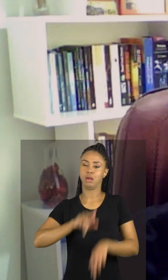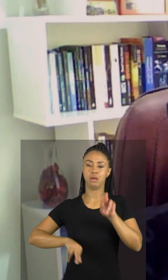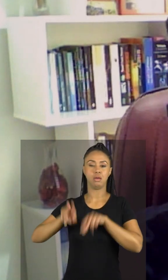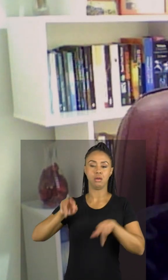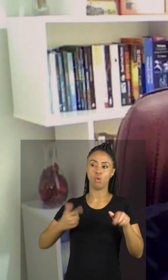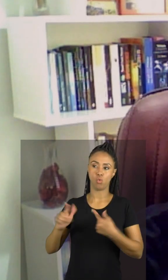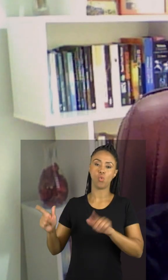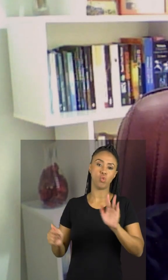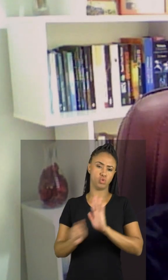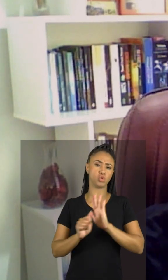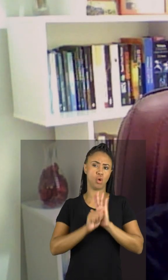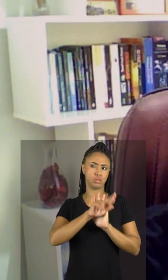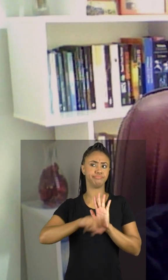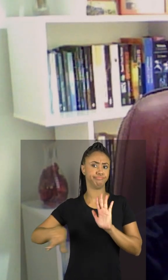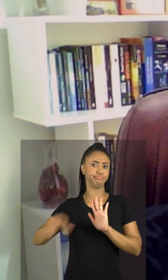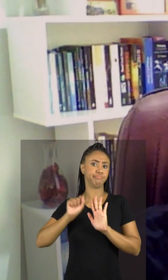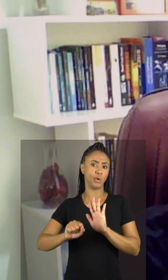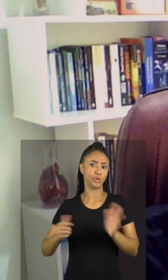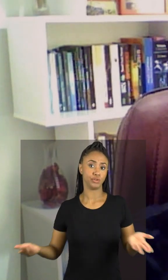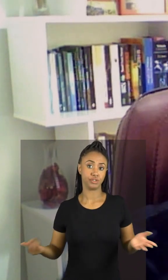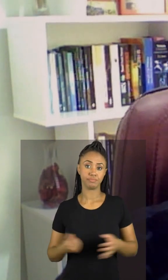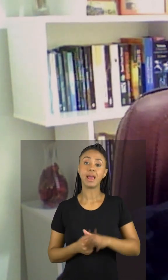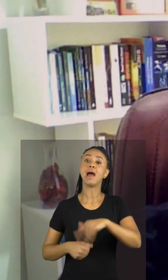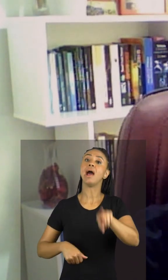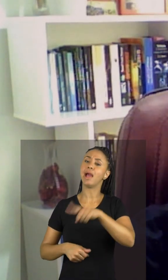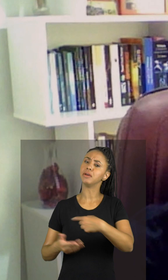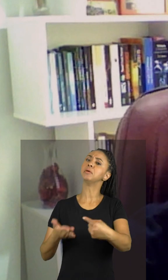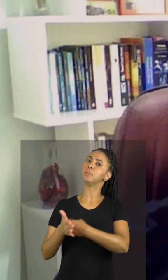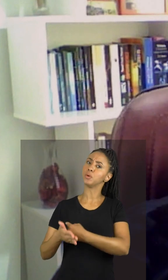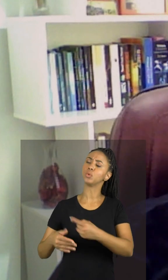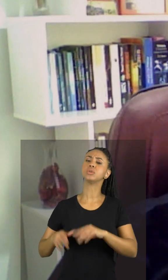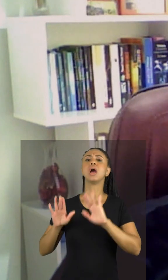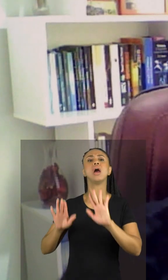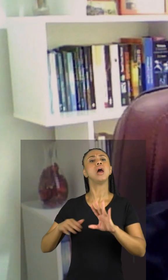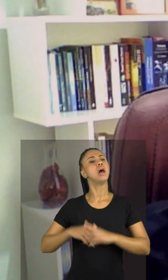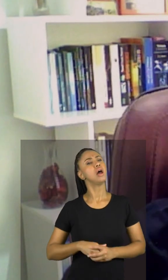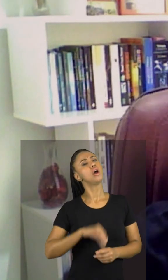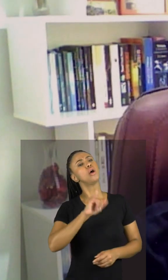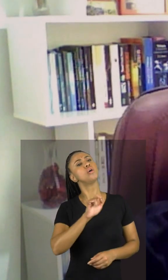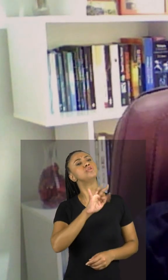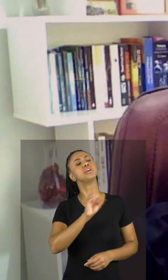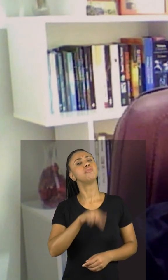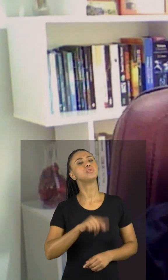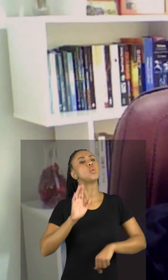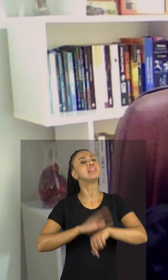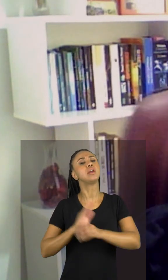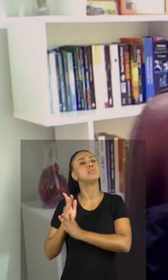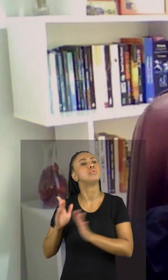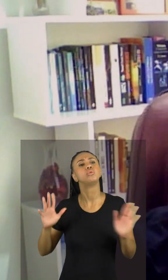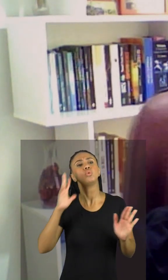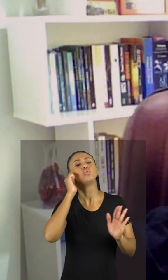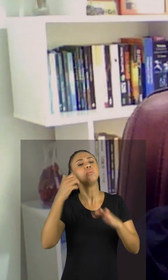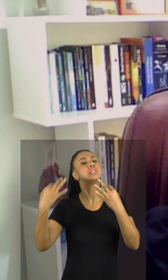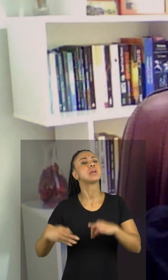diversas outras drogas ilícitas. Aí vocês me perguntam, mas, Jefferson, qual seria então a quantidade de sono ideal?